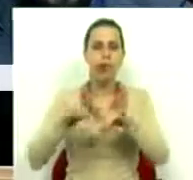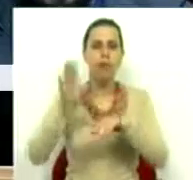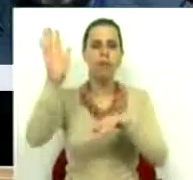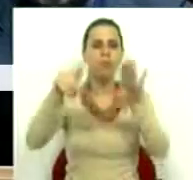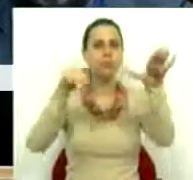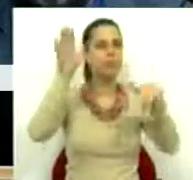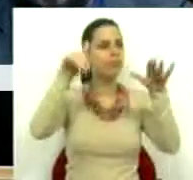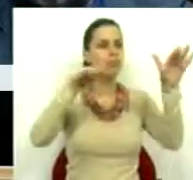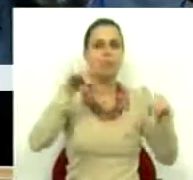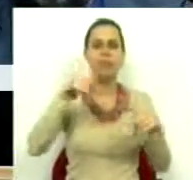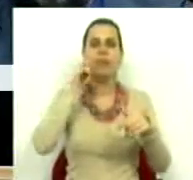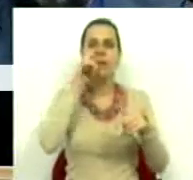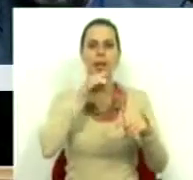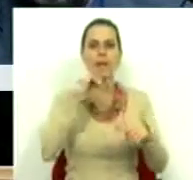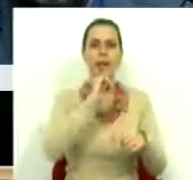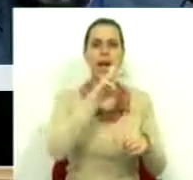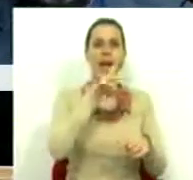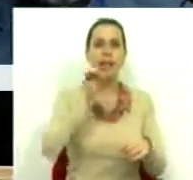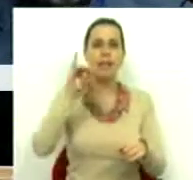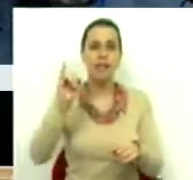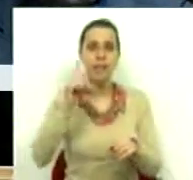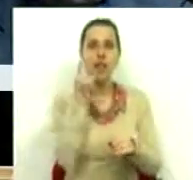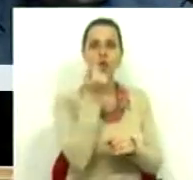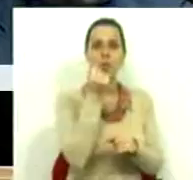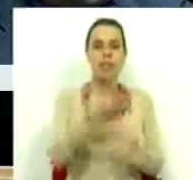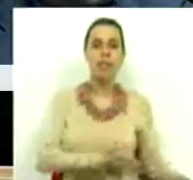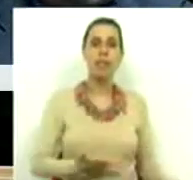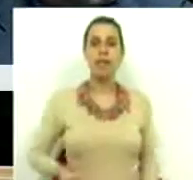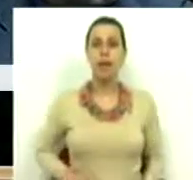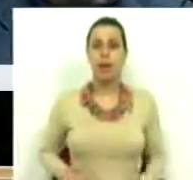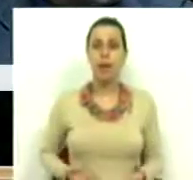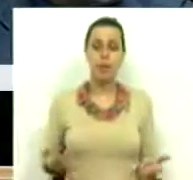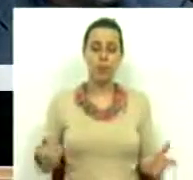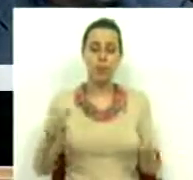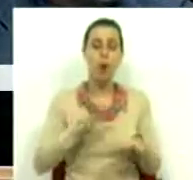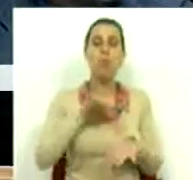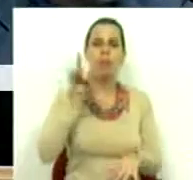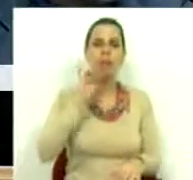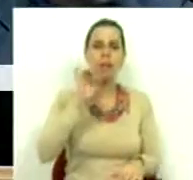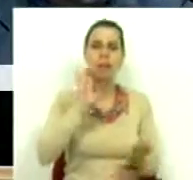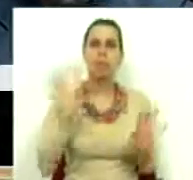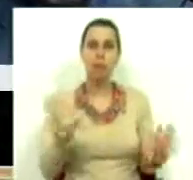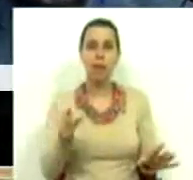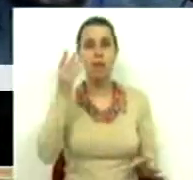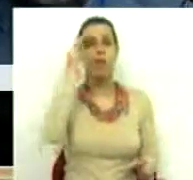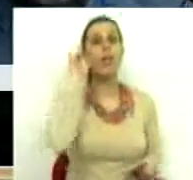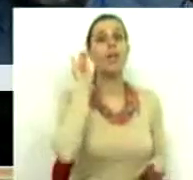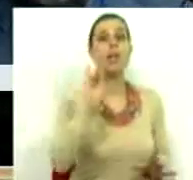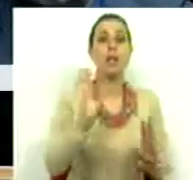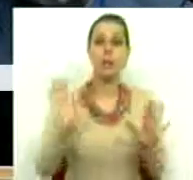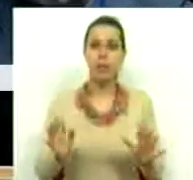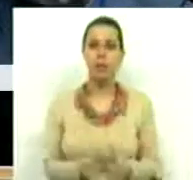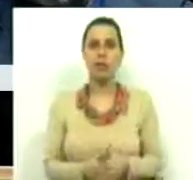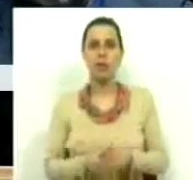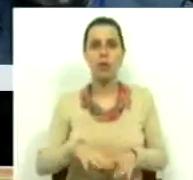convocatórias dos beneficiários de RSI e subsídio de desemprego. É por isso determinante que as recomendações